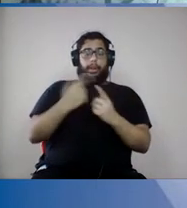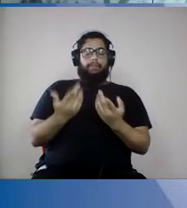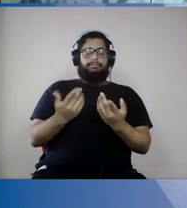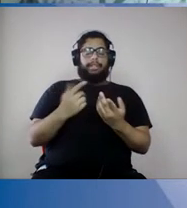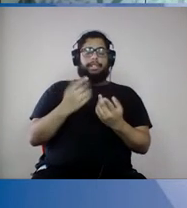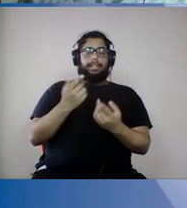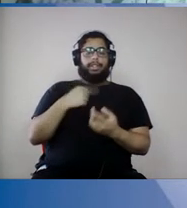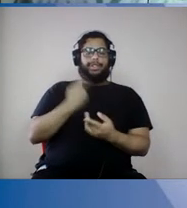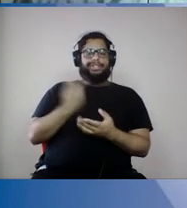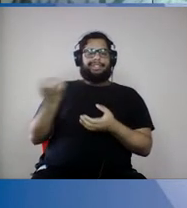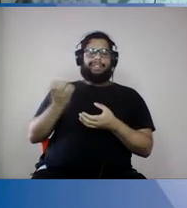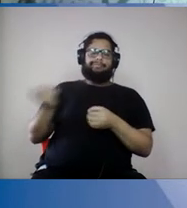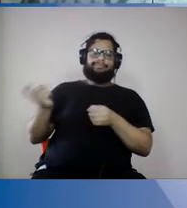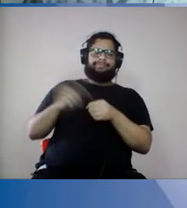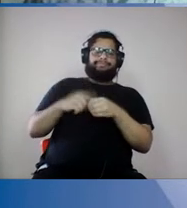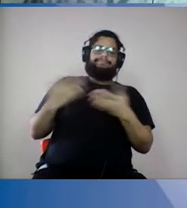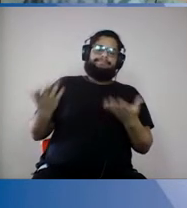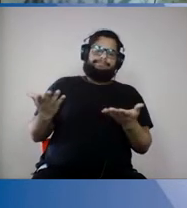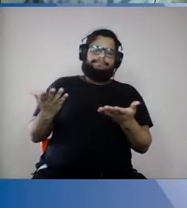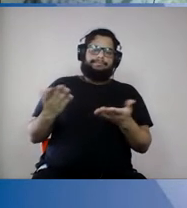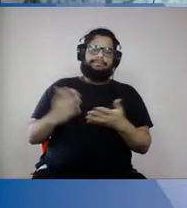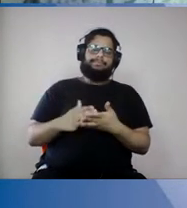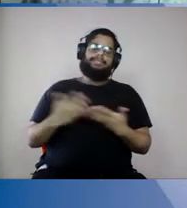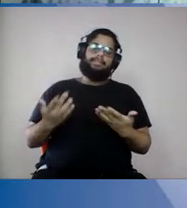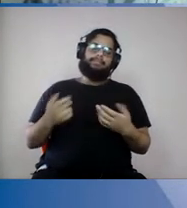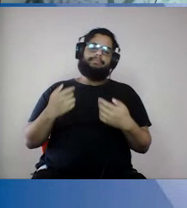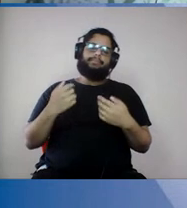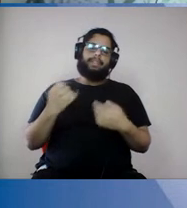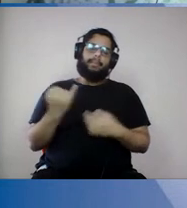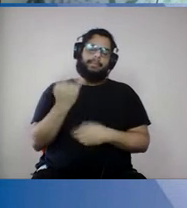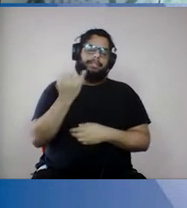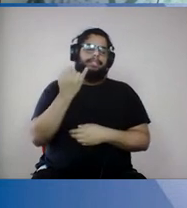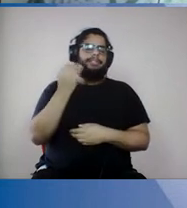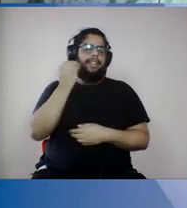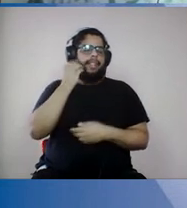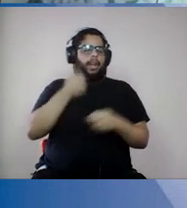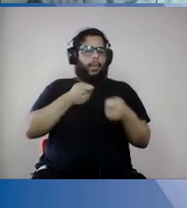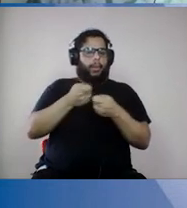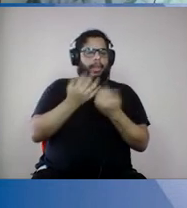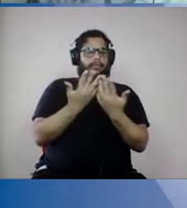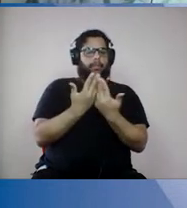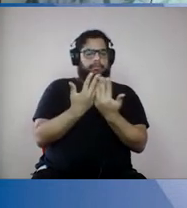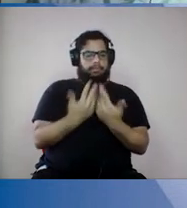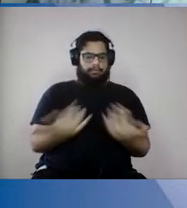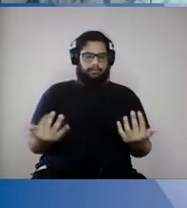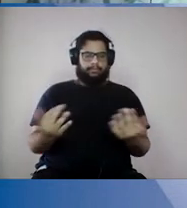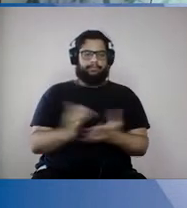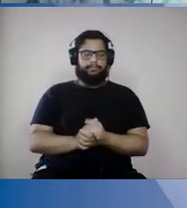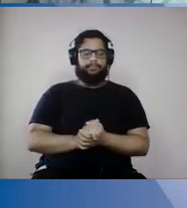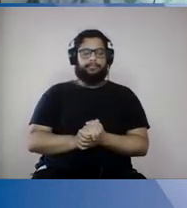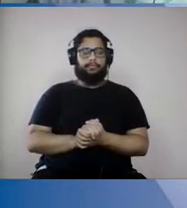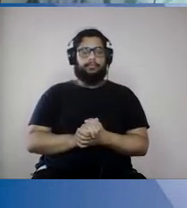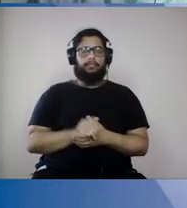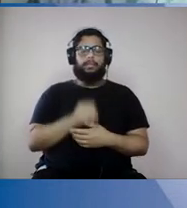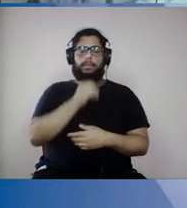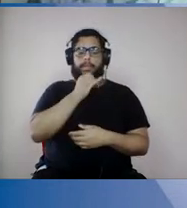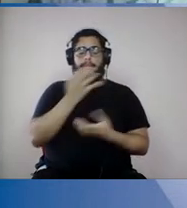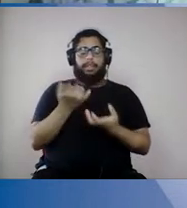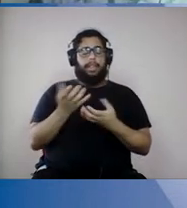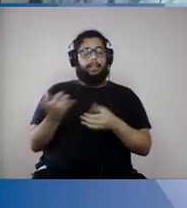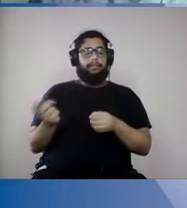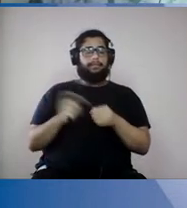Então, nós precisamos realmente rever isso. Então, quando eu faço isolamento social ampliado, eu consigo converter a transmissão comunitária em focal.